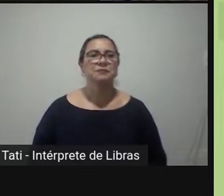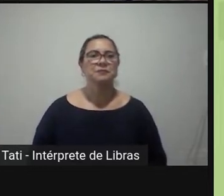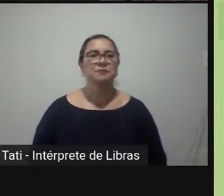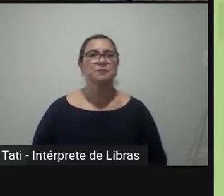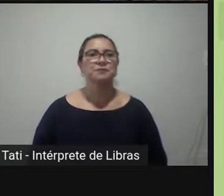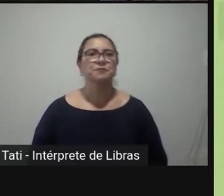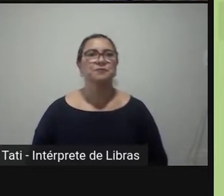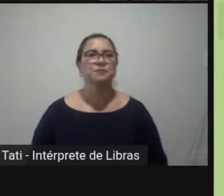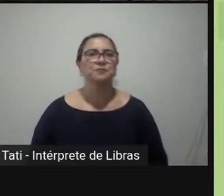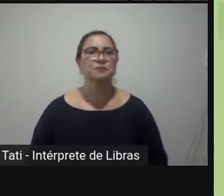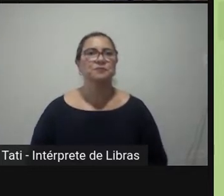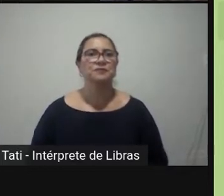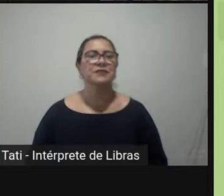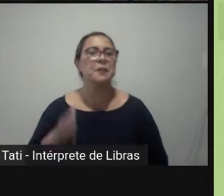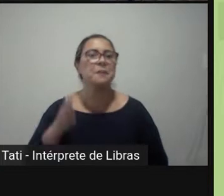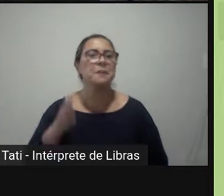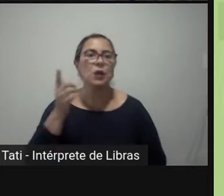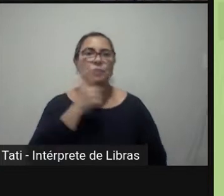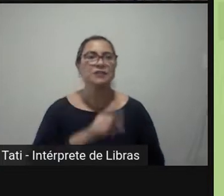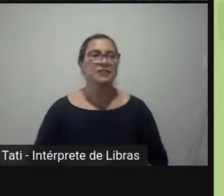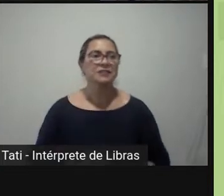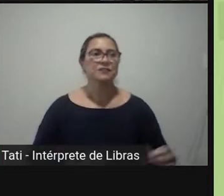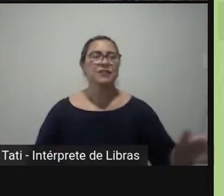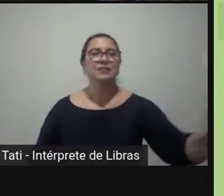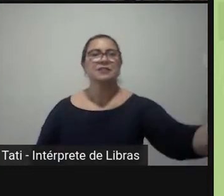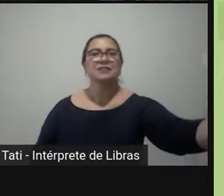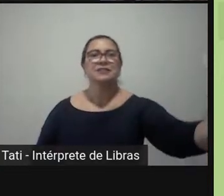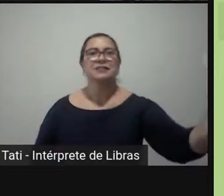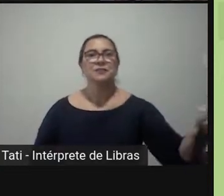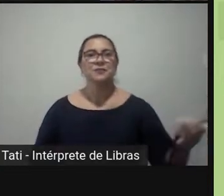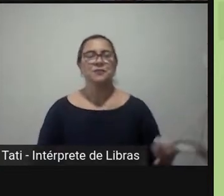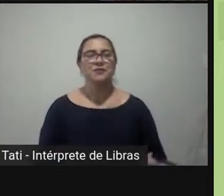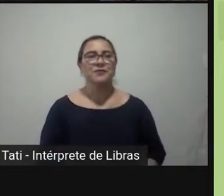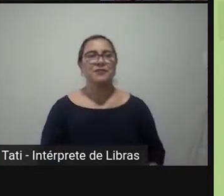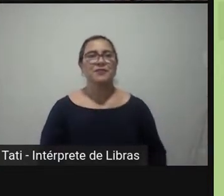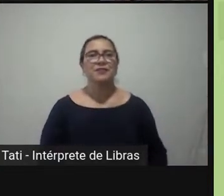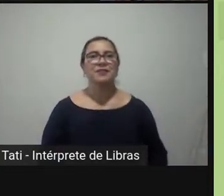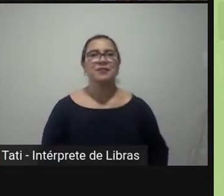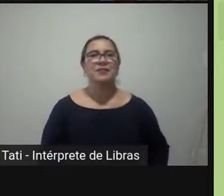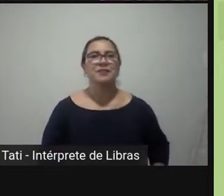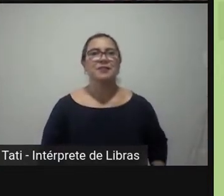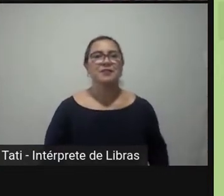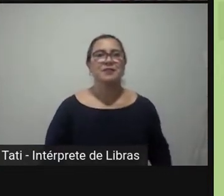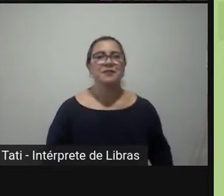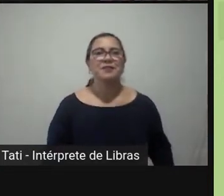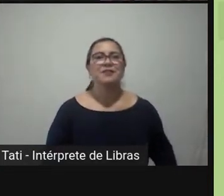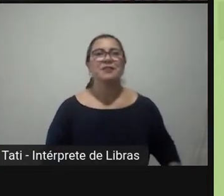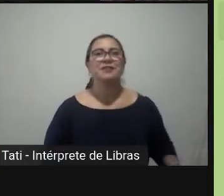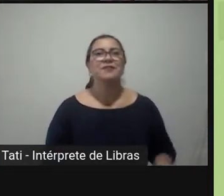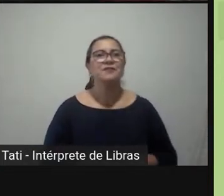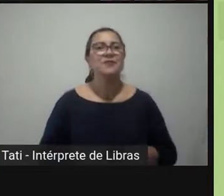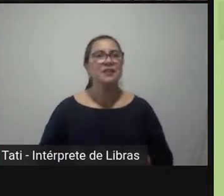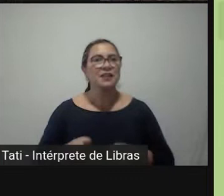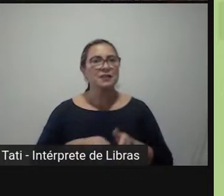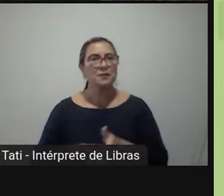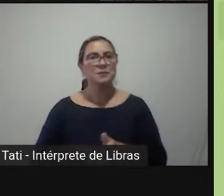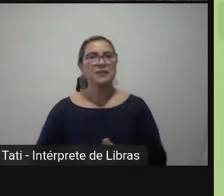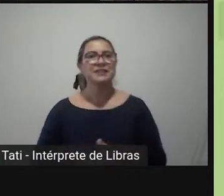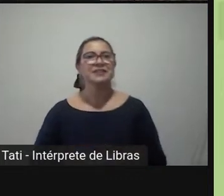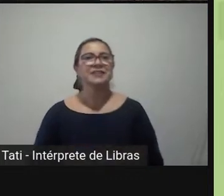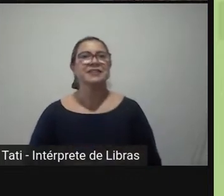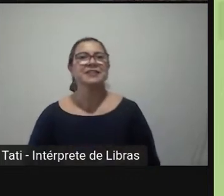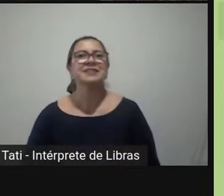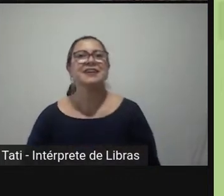Para poder realizar essa pesquisa, eu tive que fazer uma ampla revisão bibliográfica, e é essa